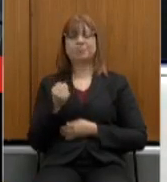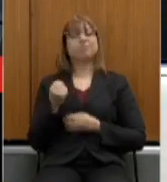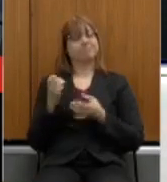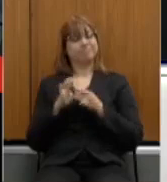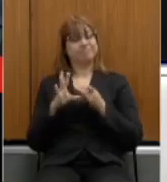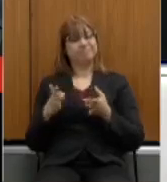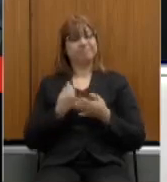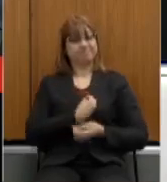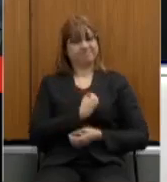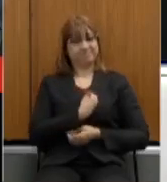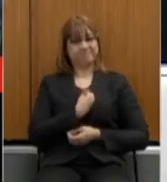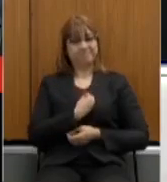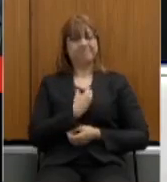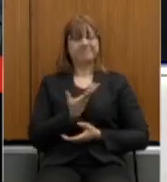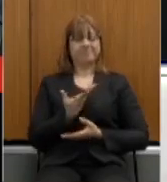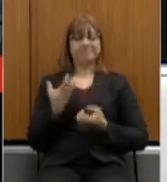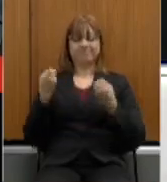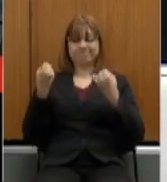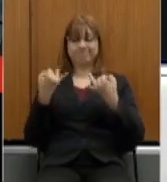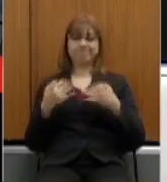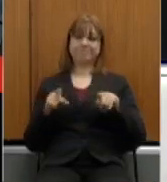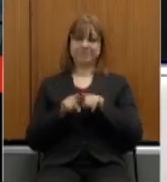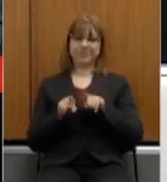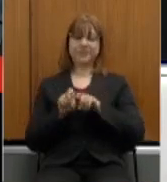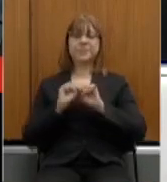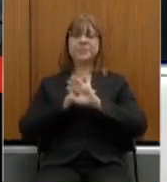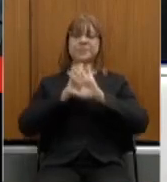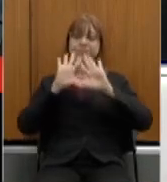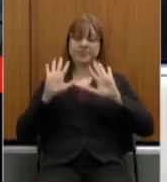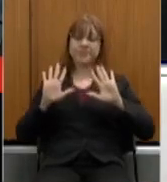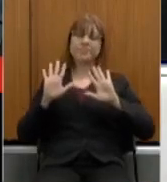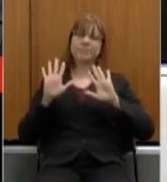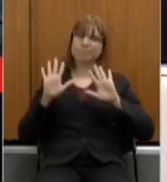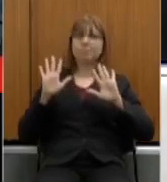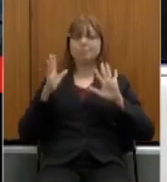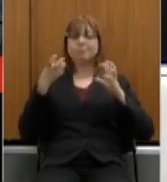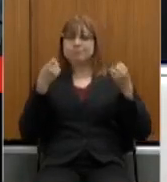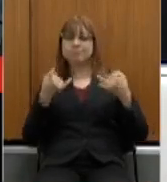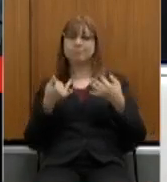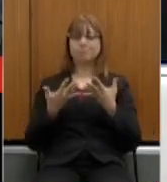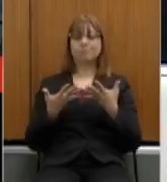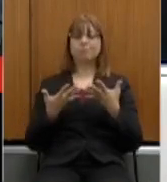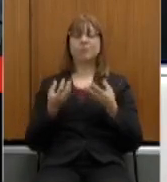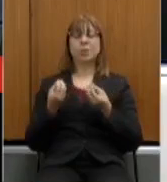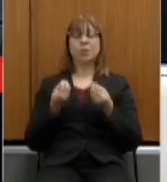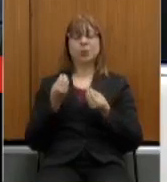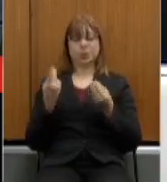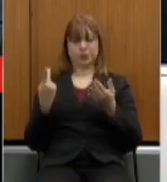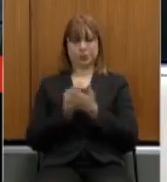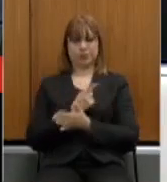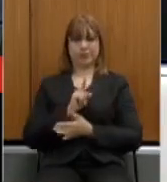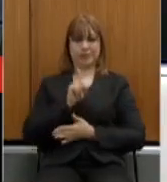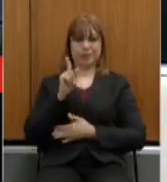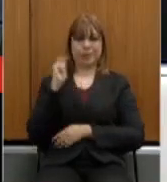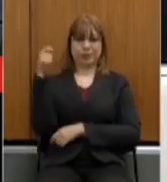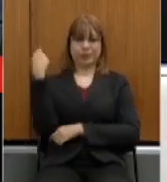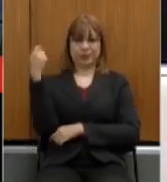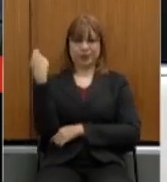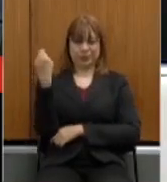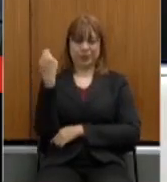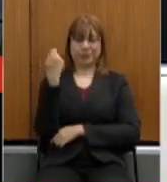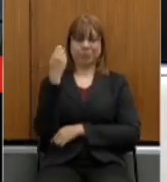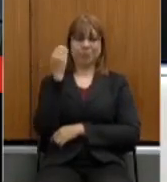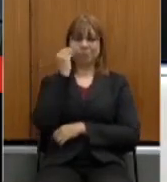importante participação trazendo também esclarecimentos importantes do momento vivido aí no Rio Grande do Sul no momento da